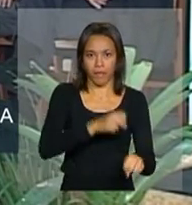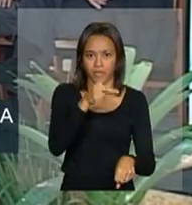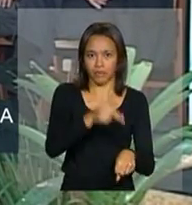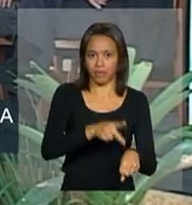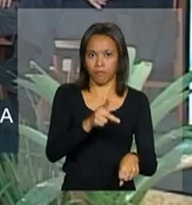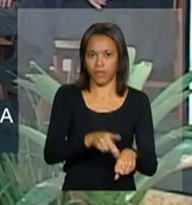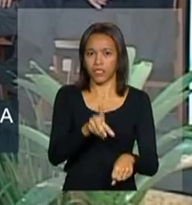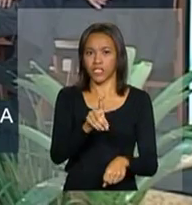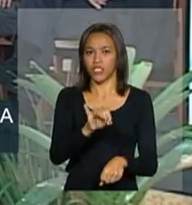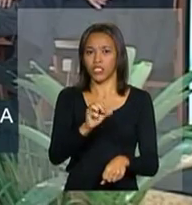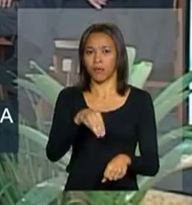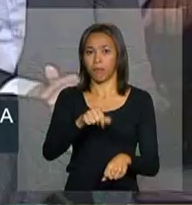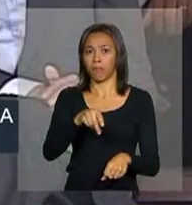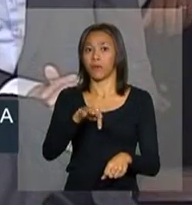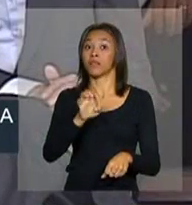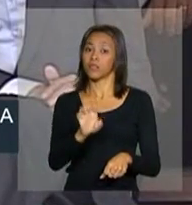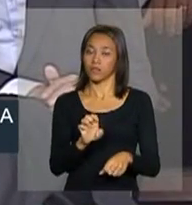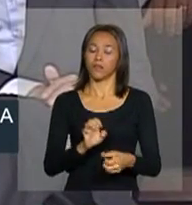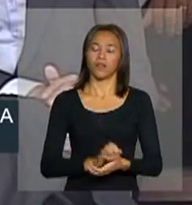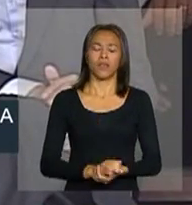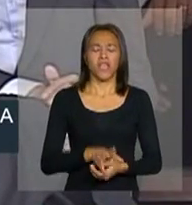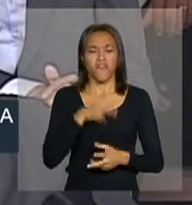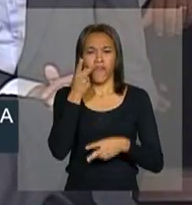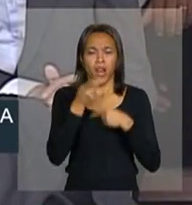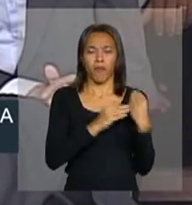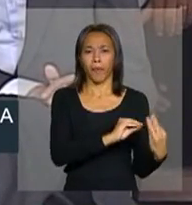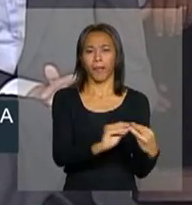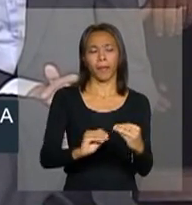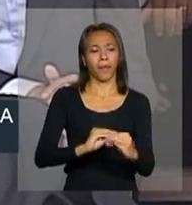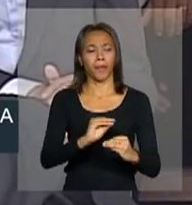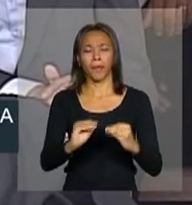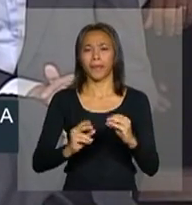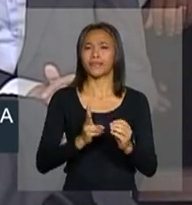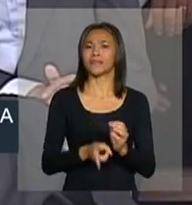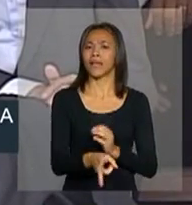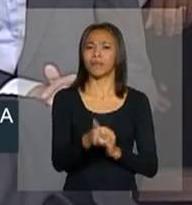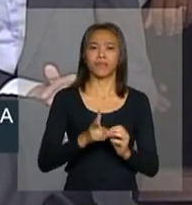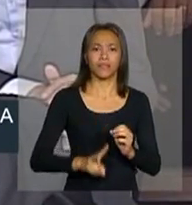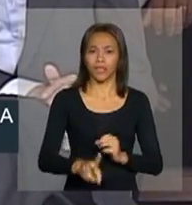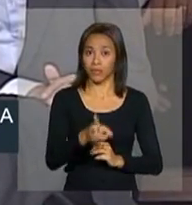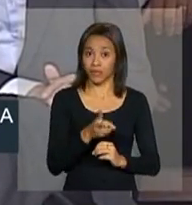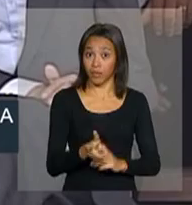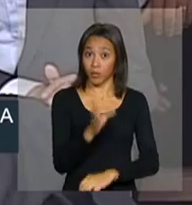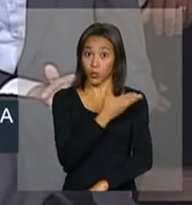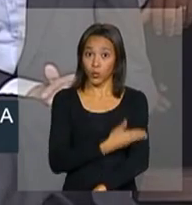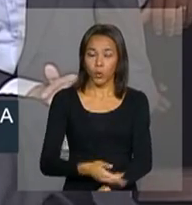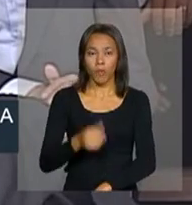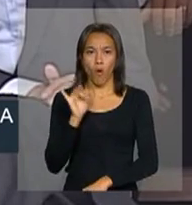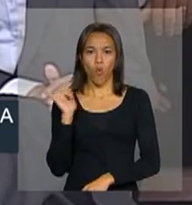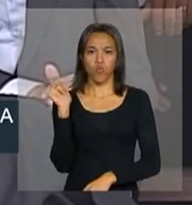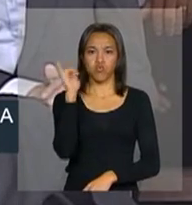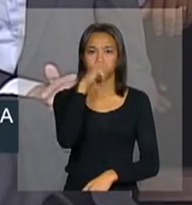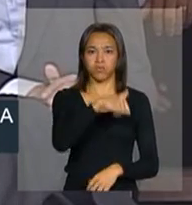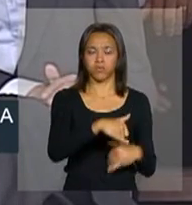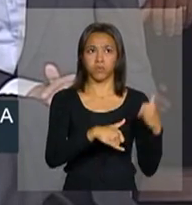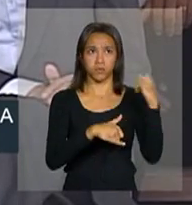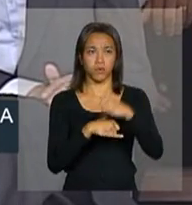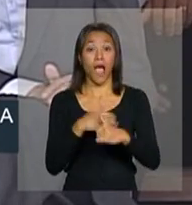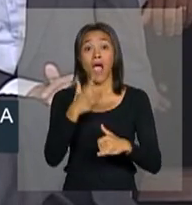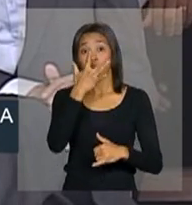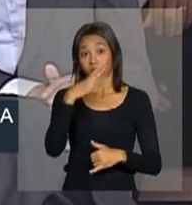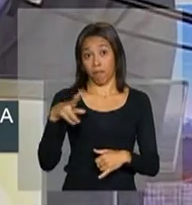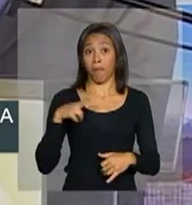E falavam dos constantes e costumeiros voos de aviões, de aviões particulares